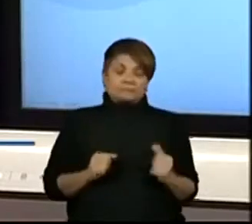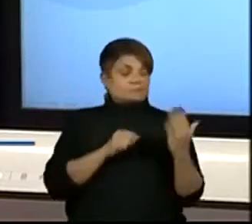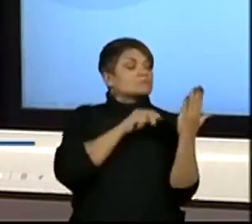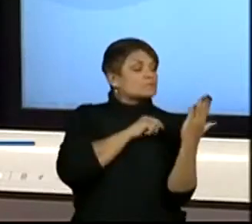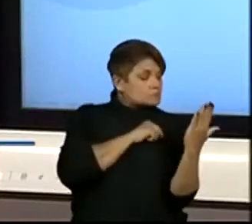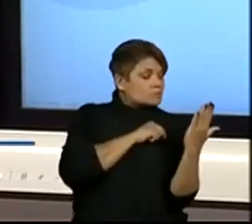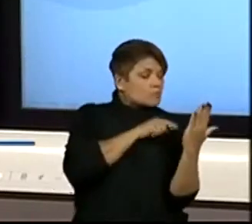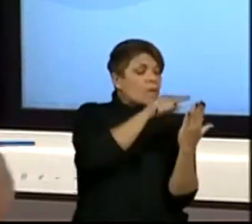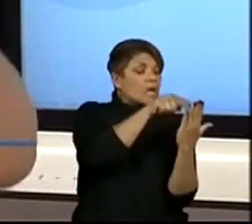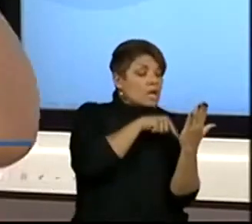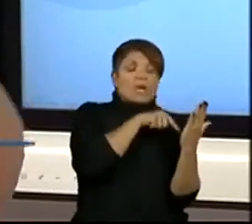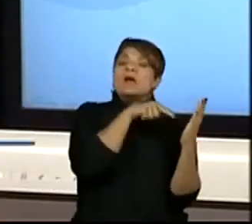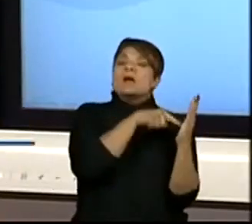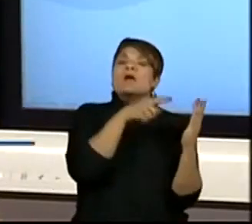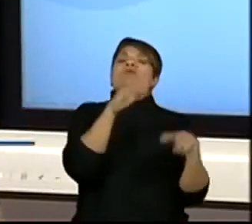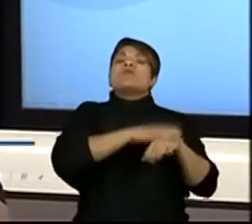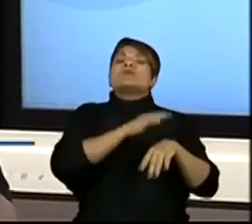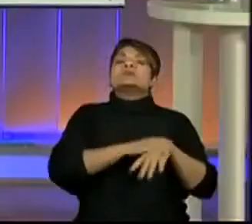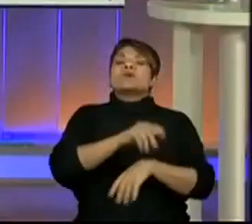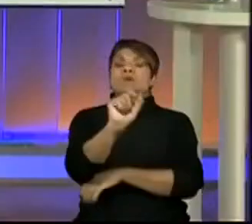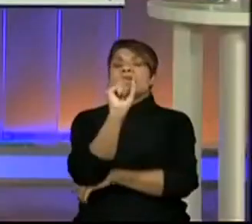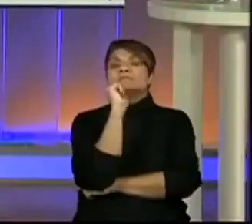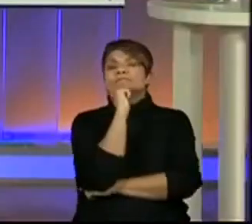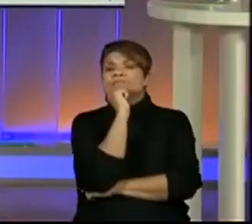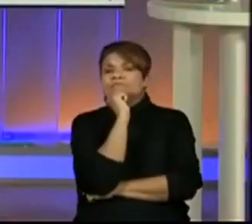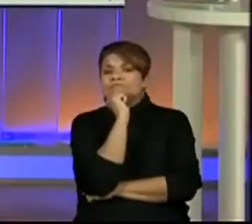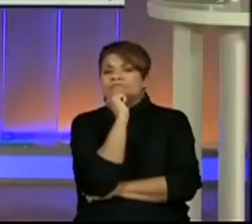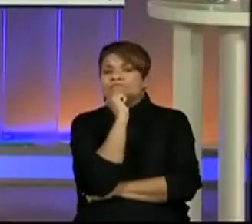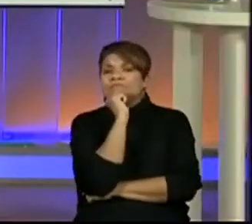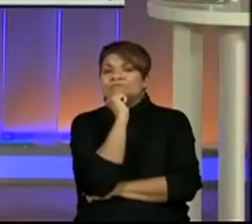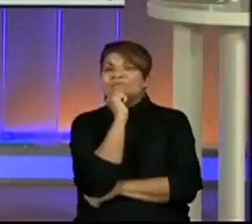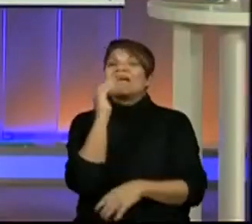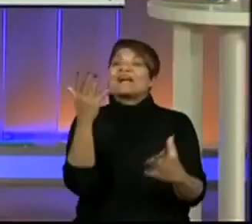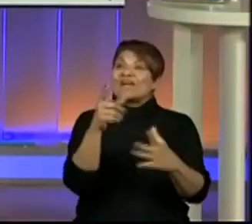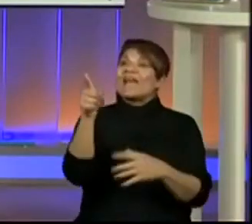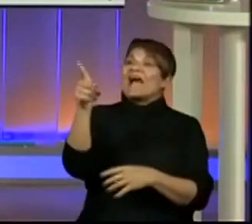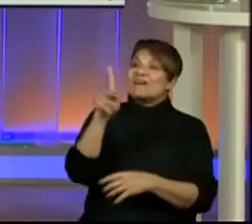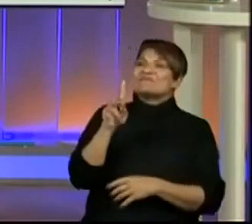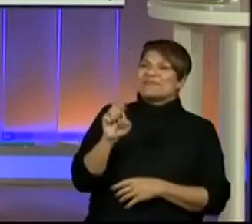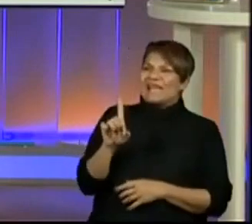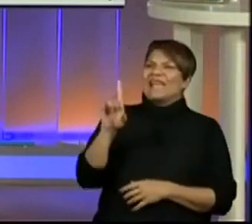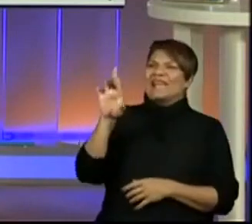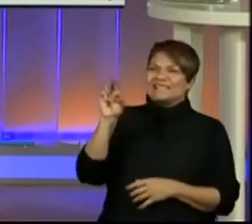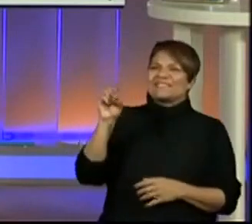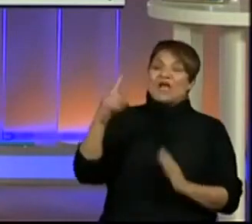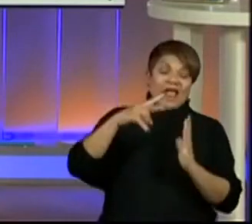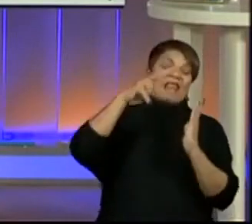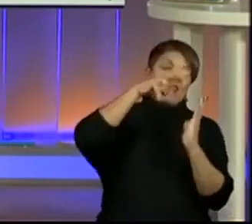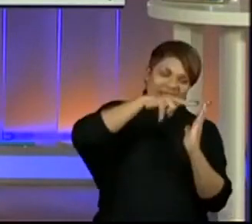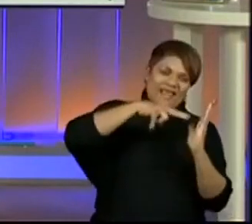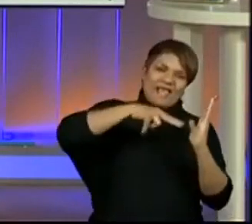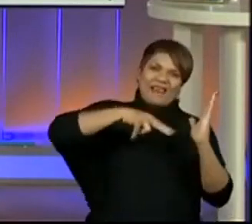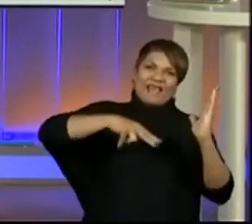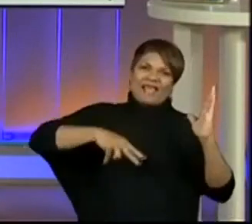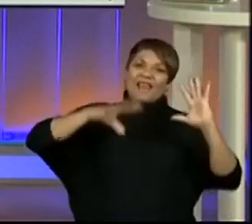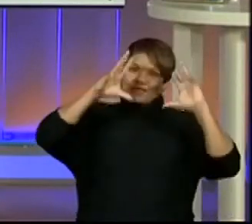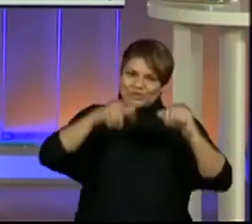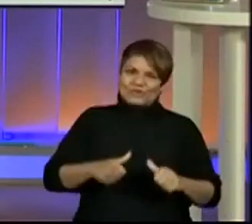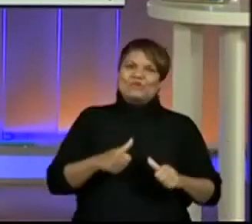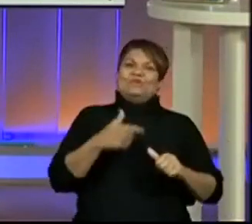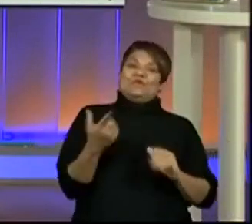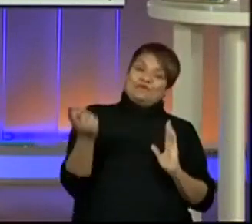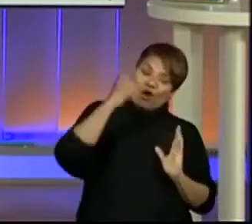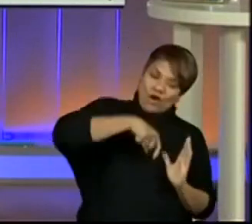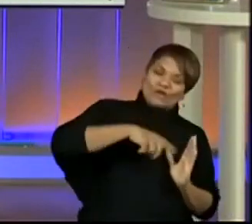devemos fazer o quê? Agora vai o Pedro ler o texto inteiro, reler.